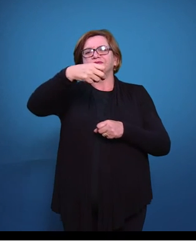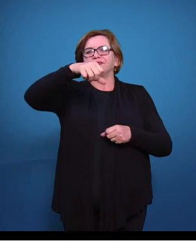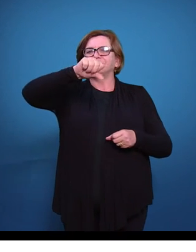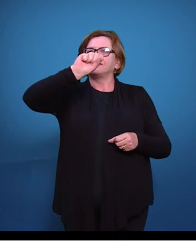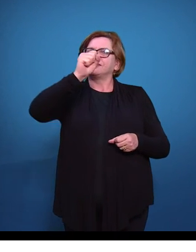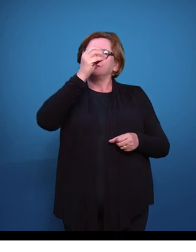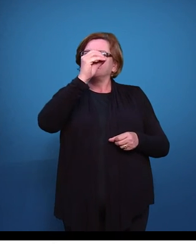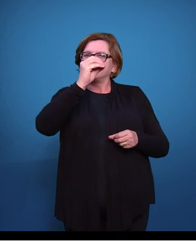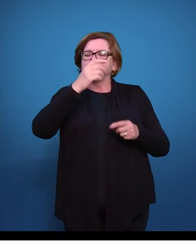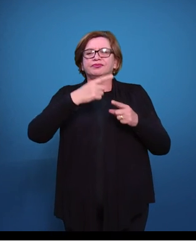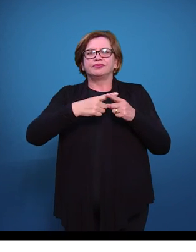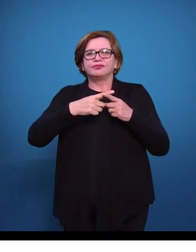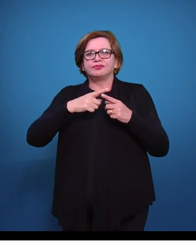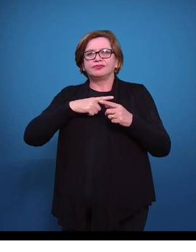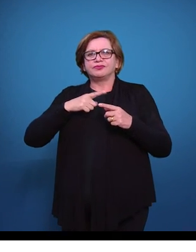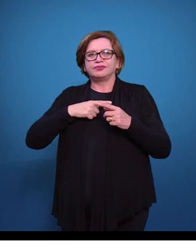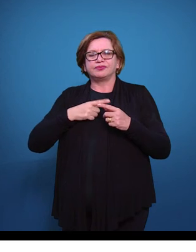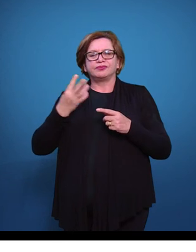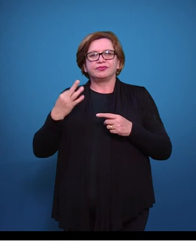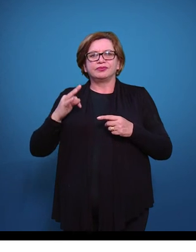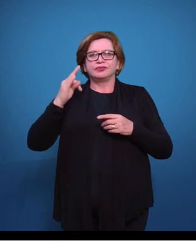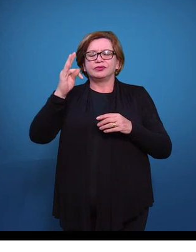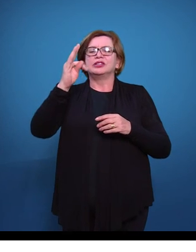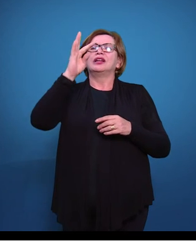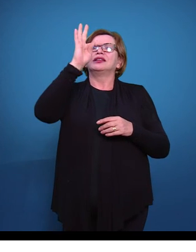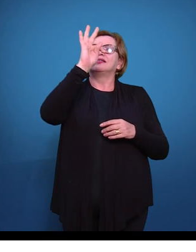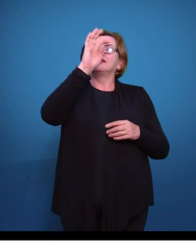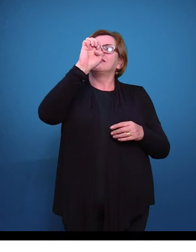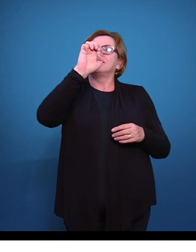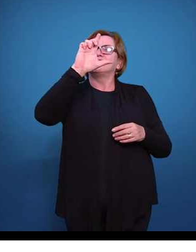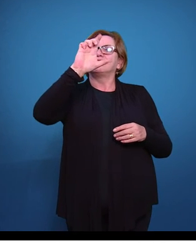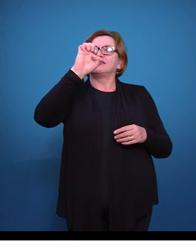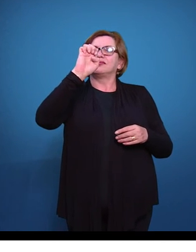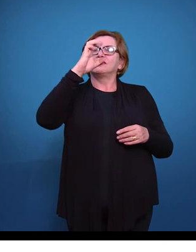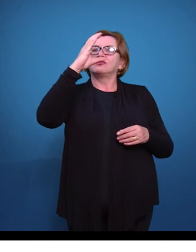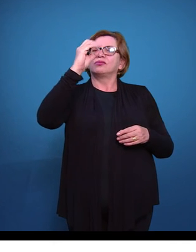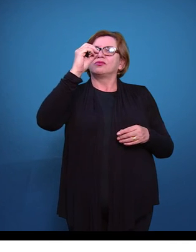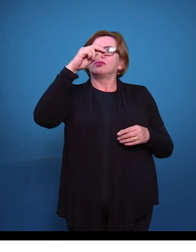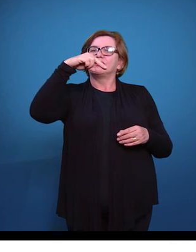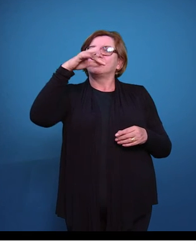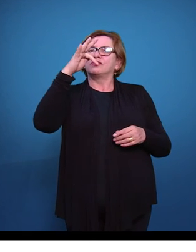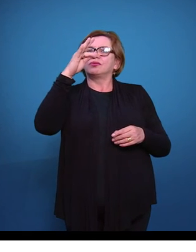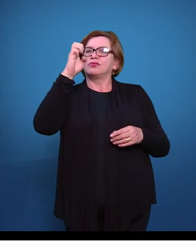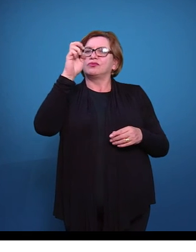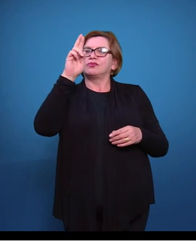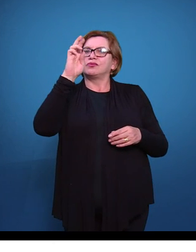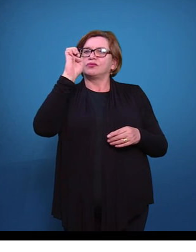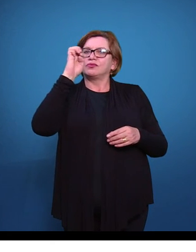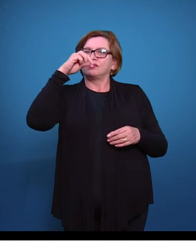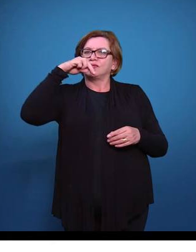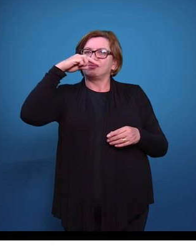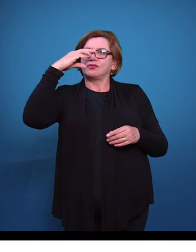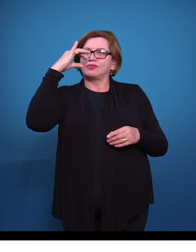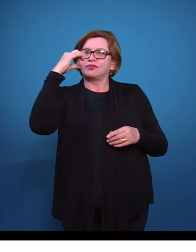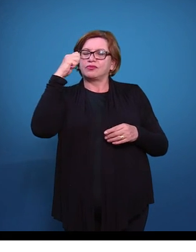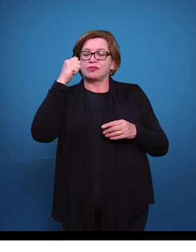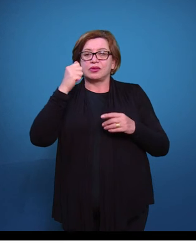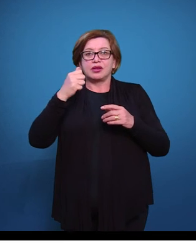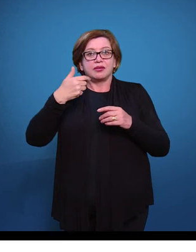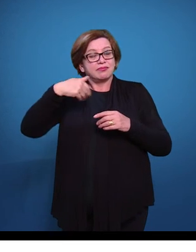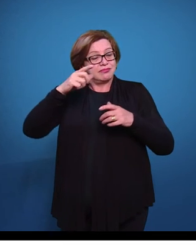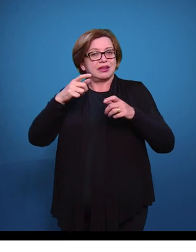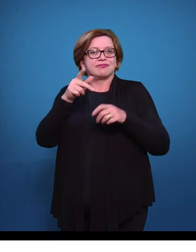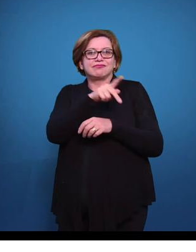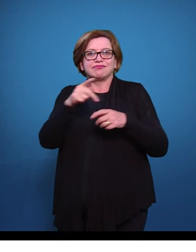ser baseada na tecnologia da teleconferência, que era elaborada para o uso em grupos, acabou atraindo um maior número de educadores.